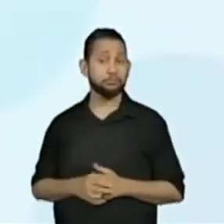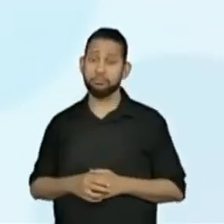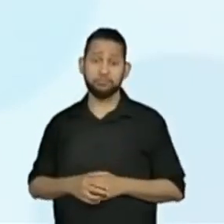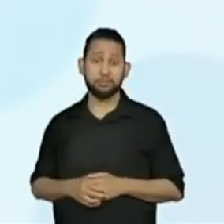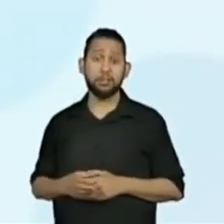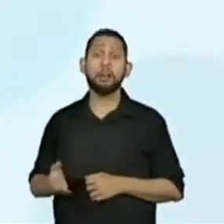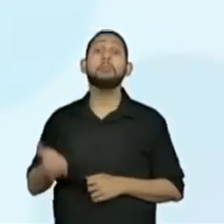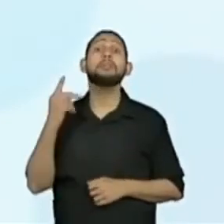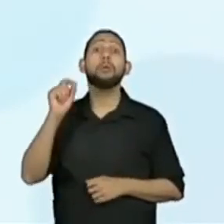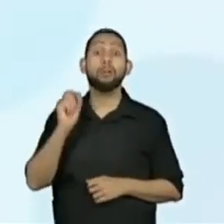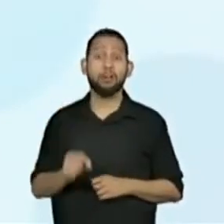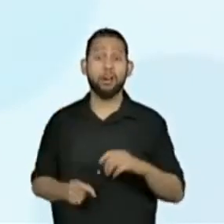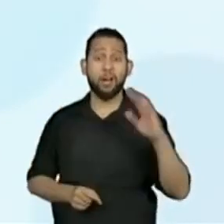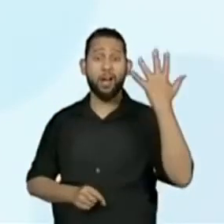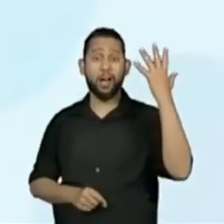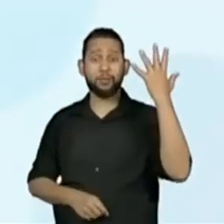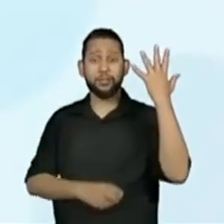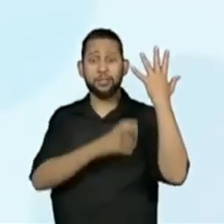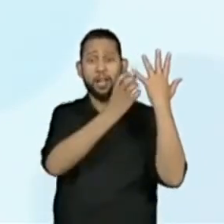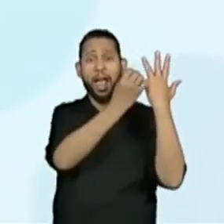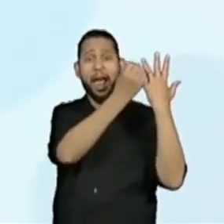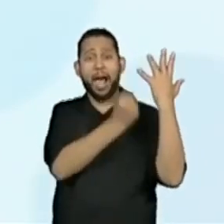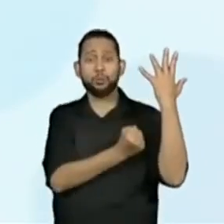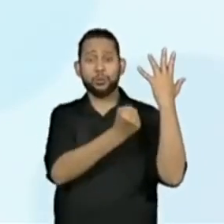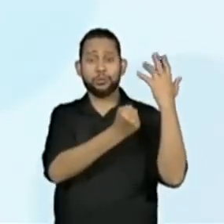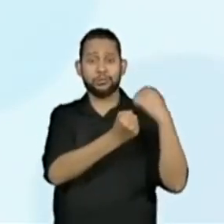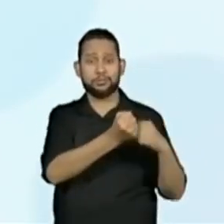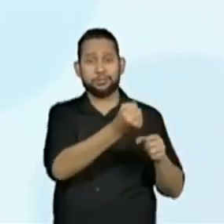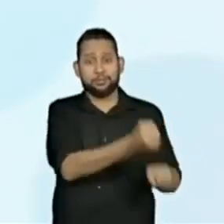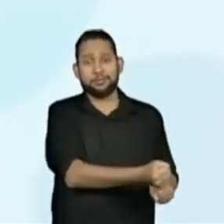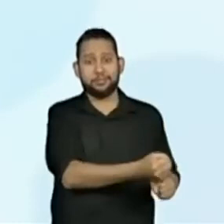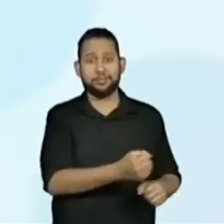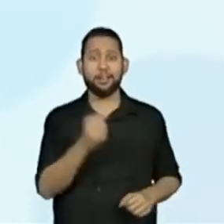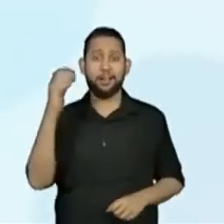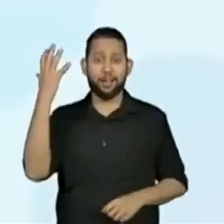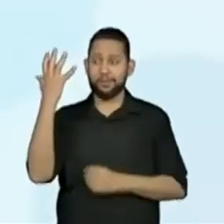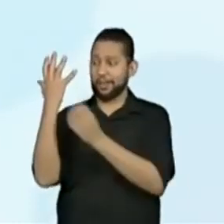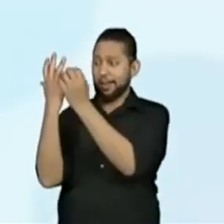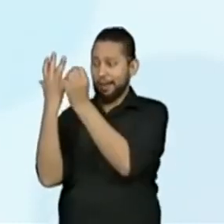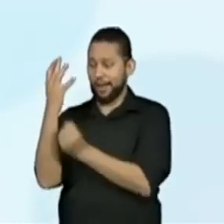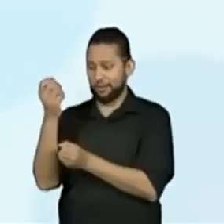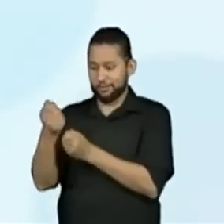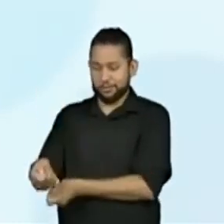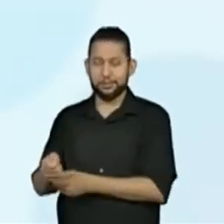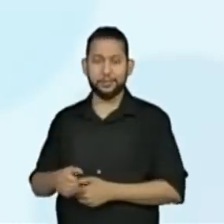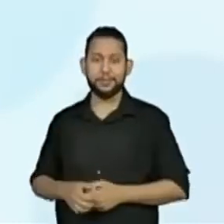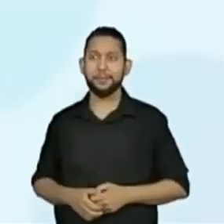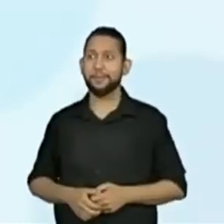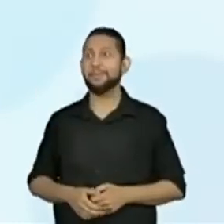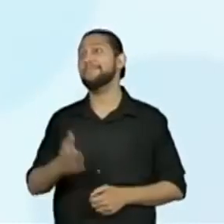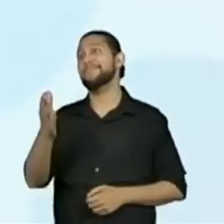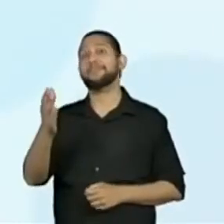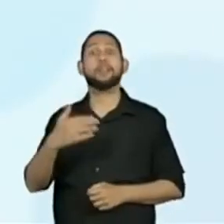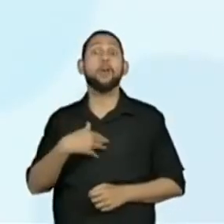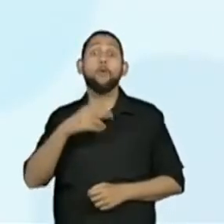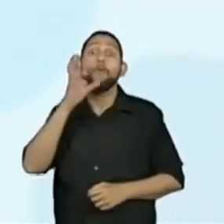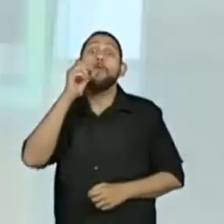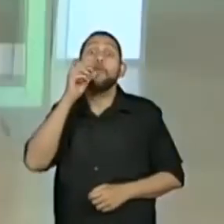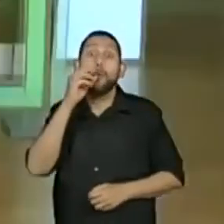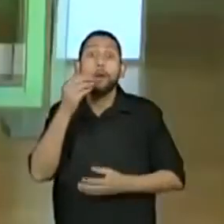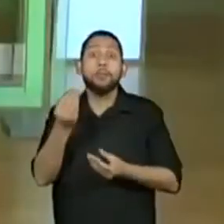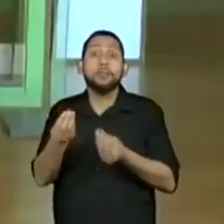galho de árvores. E você, professora? Quando você brincava, usava o quê? Ah, normalmente, uns pedaços de tecidos doados ali